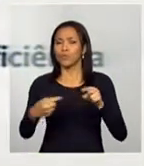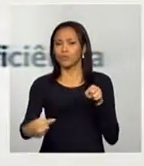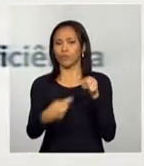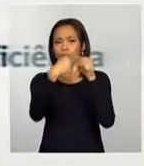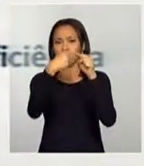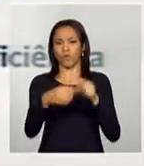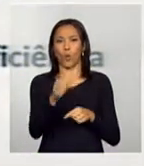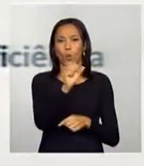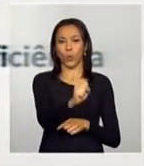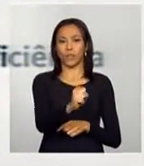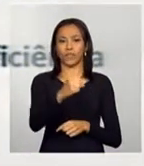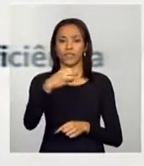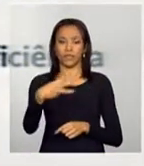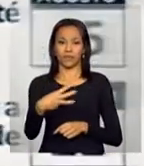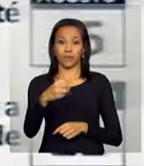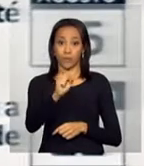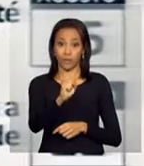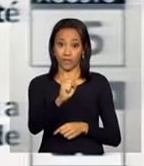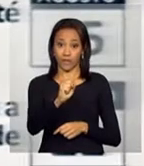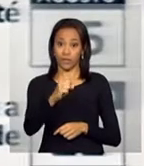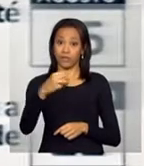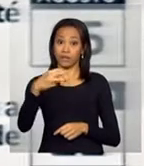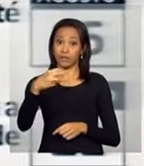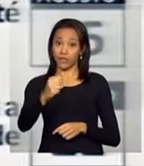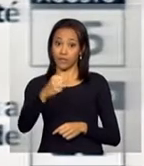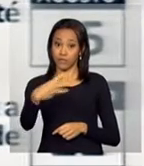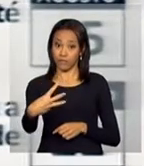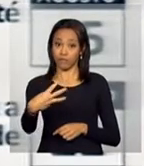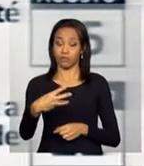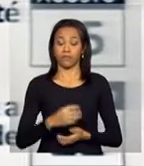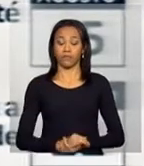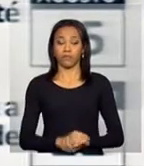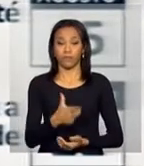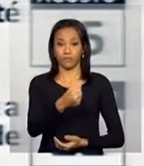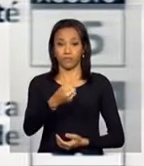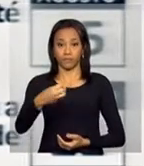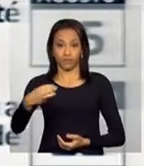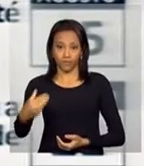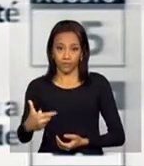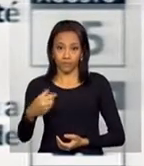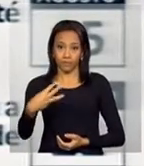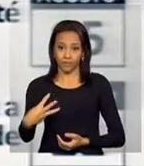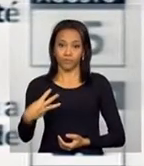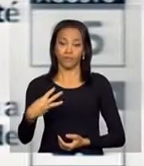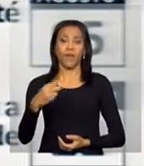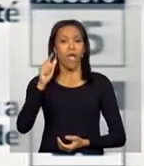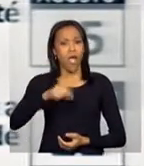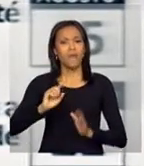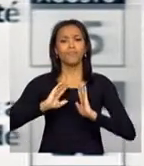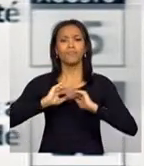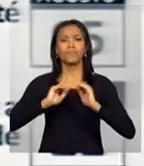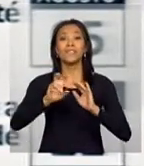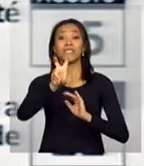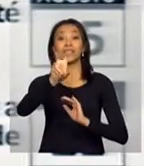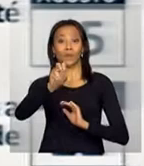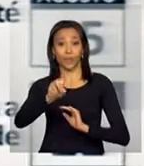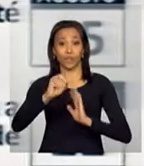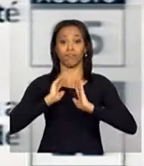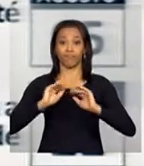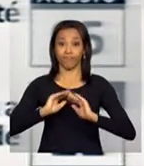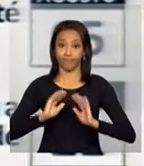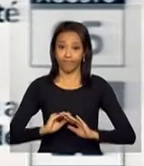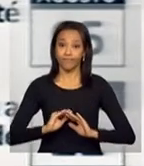8033 de 2013. São essas 50 solicitações que